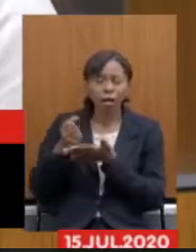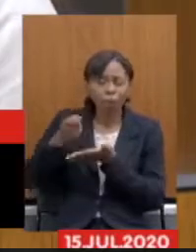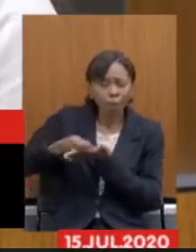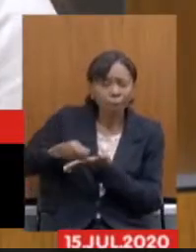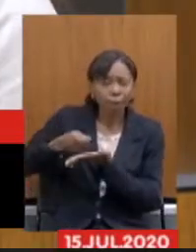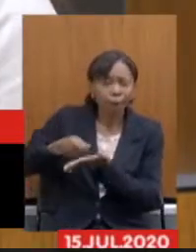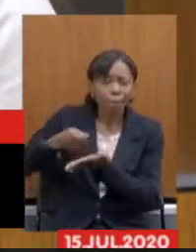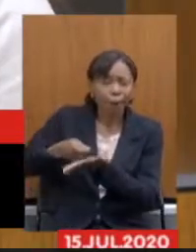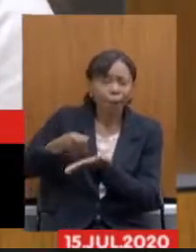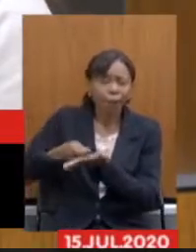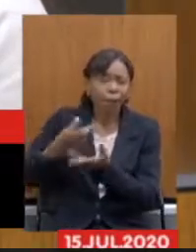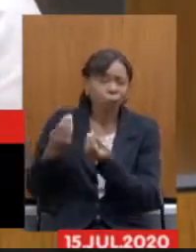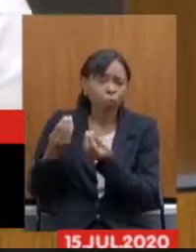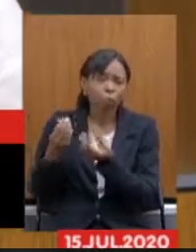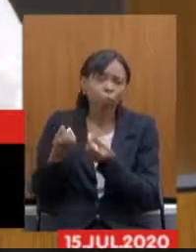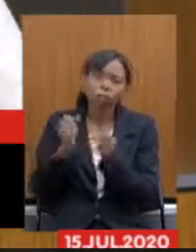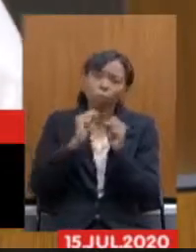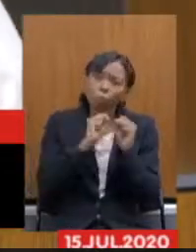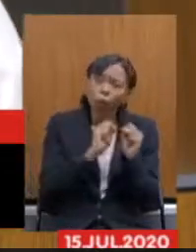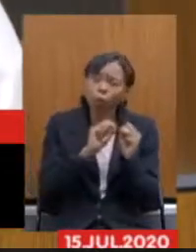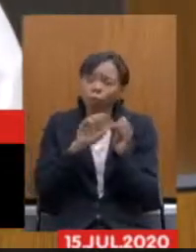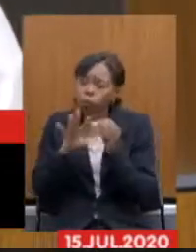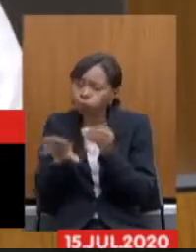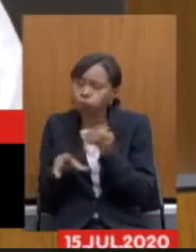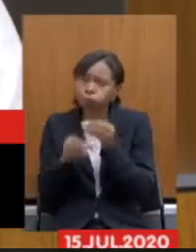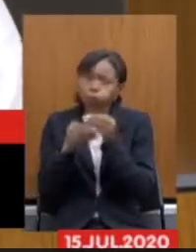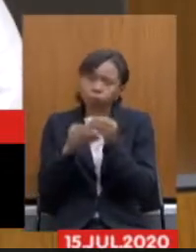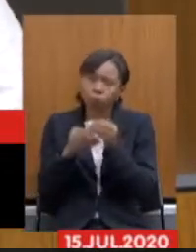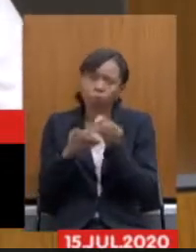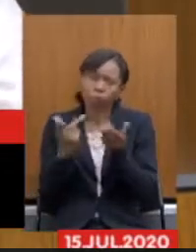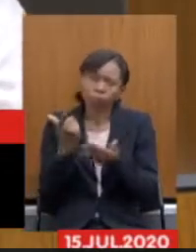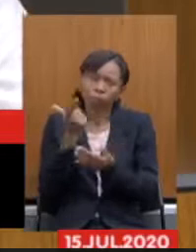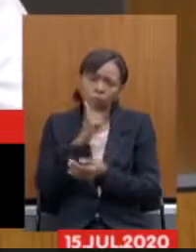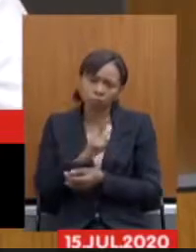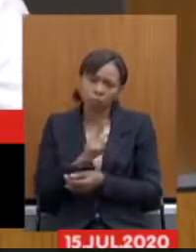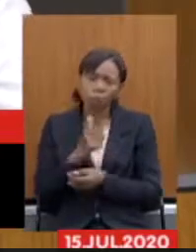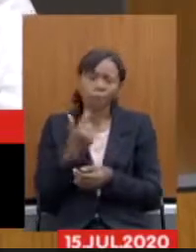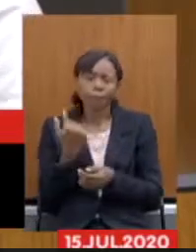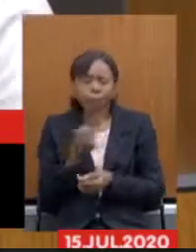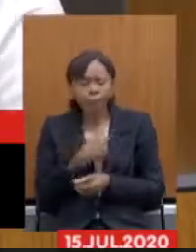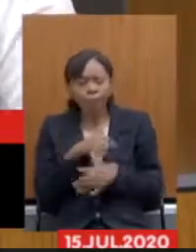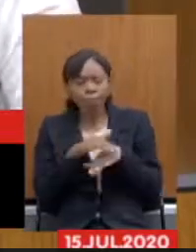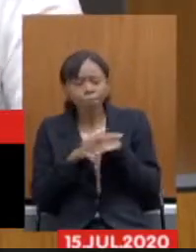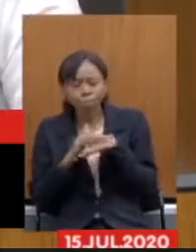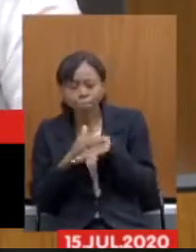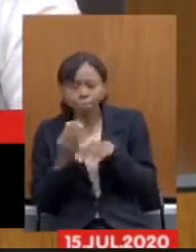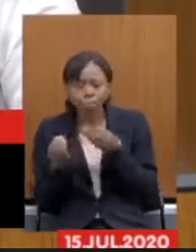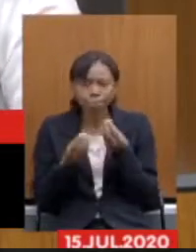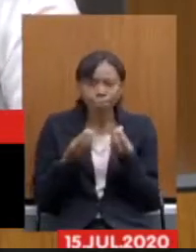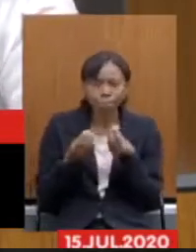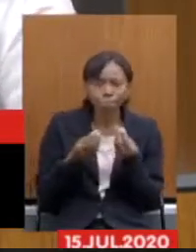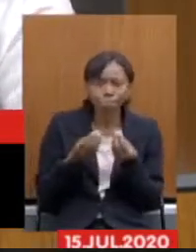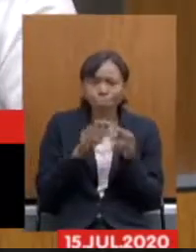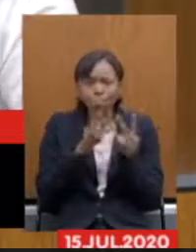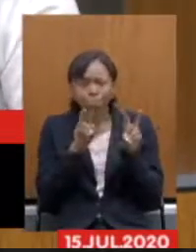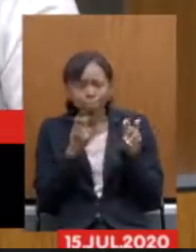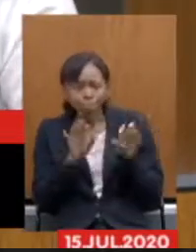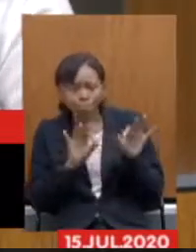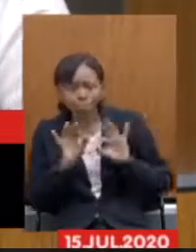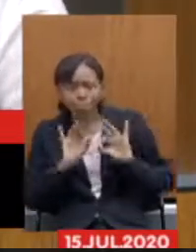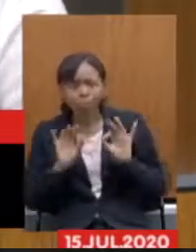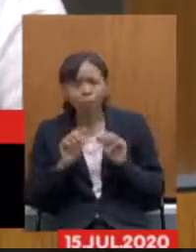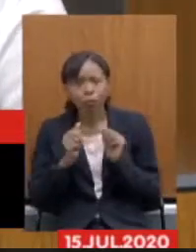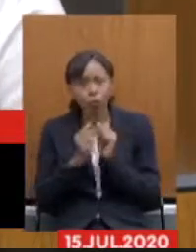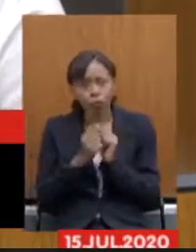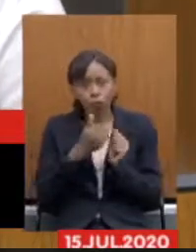a sua a sua compensação então nós já estamos também discutindo sobre isso evoluindo esse assunto junto ao governo